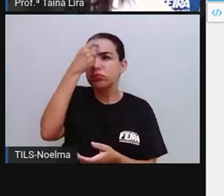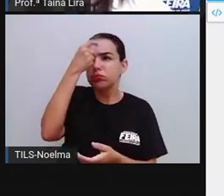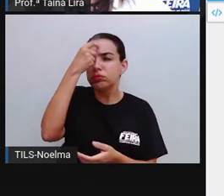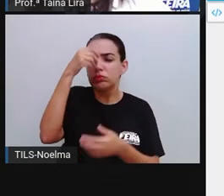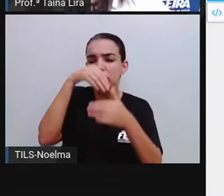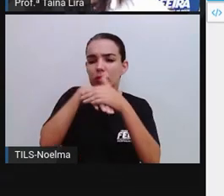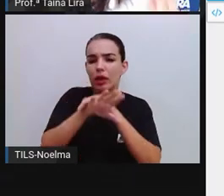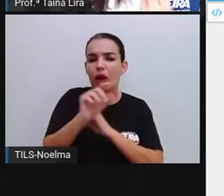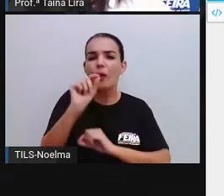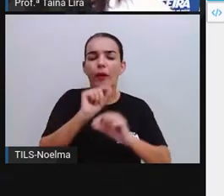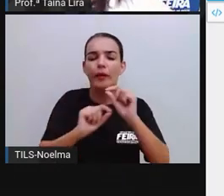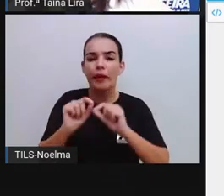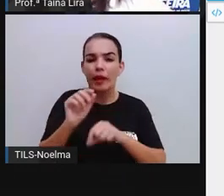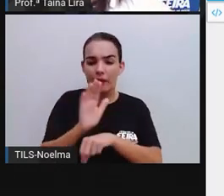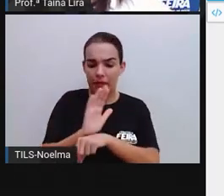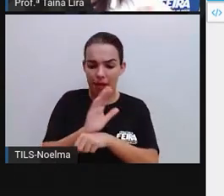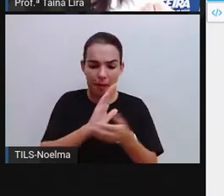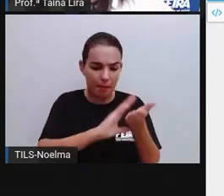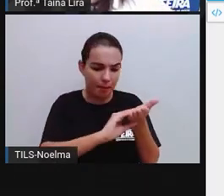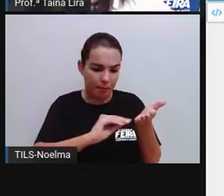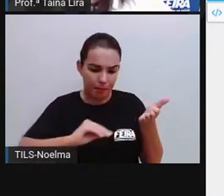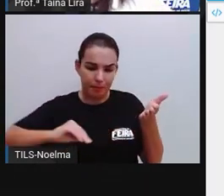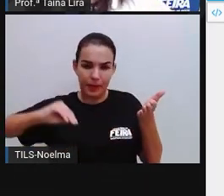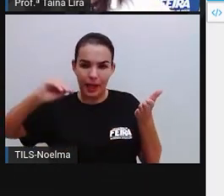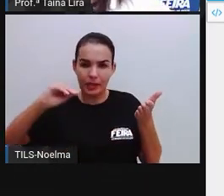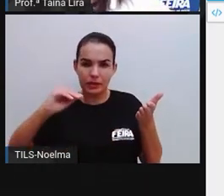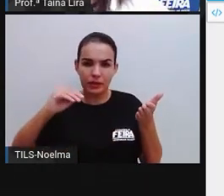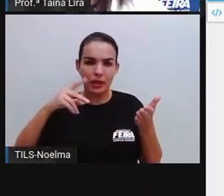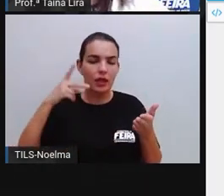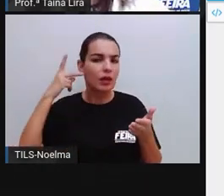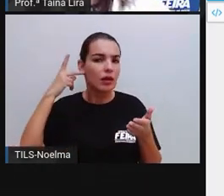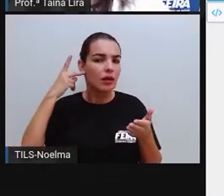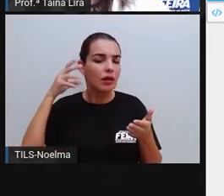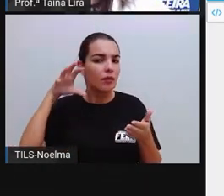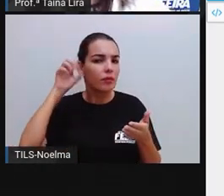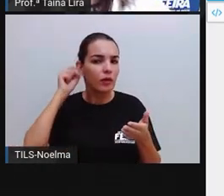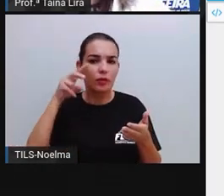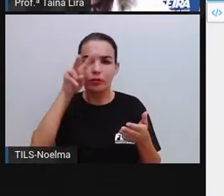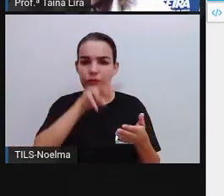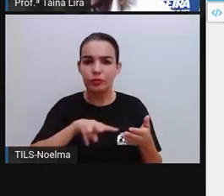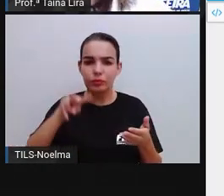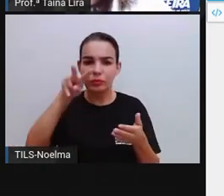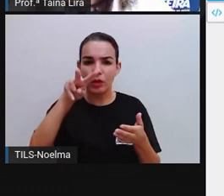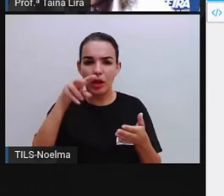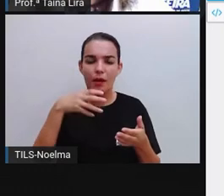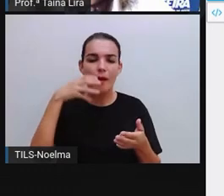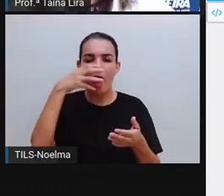impresso, audiovisual, musical ou escrito? O que é que o segundo ano acha?